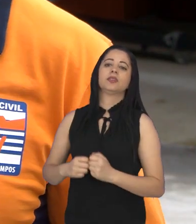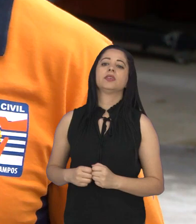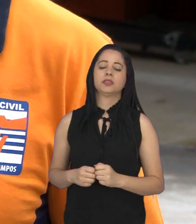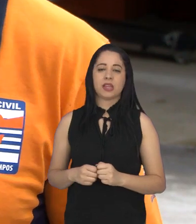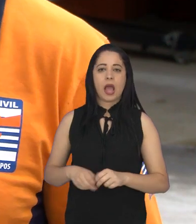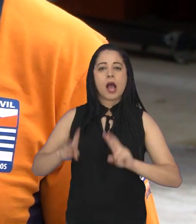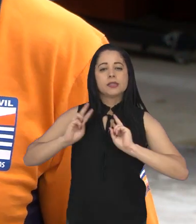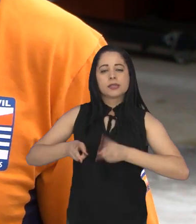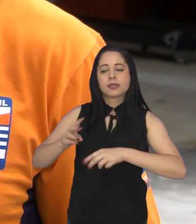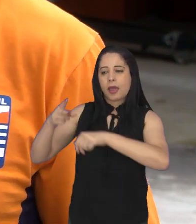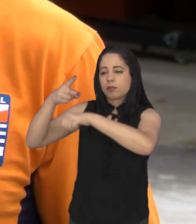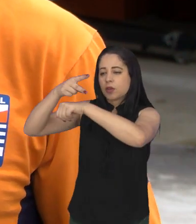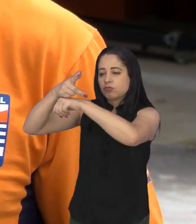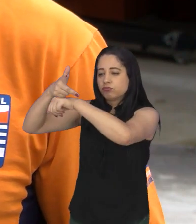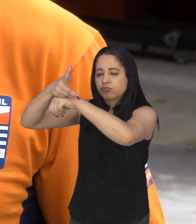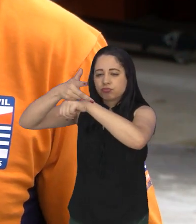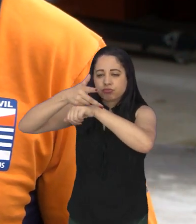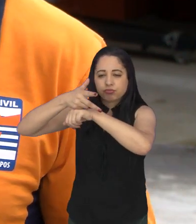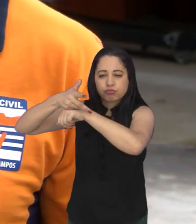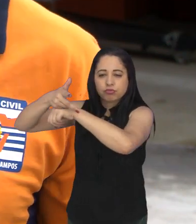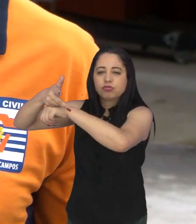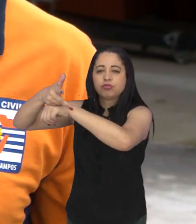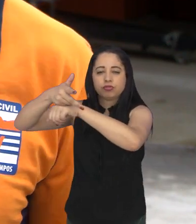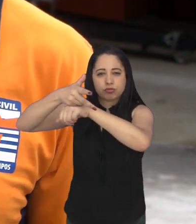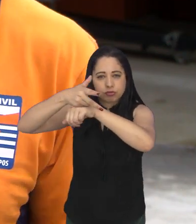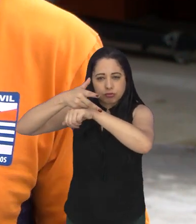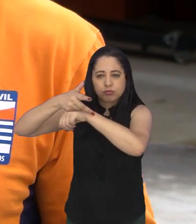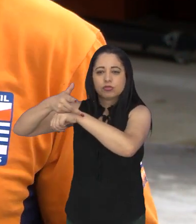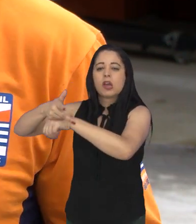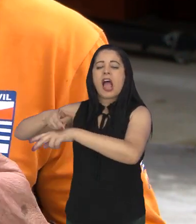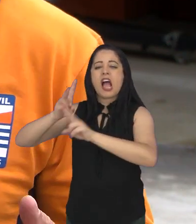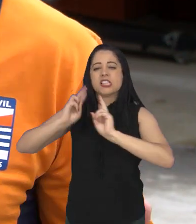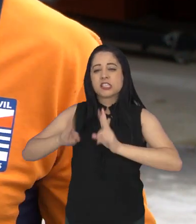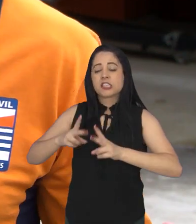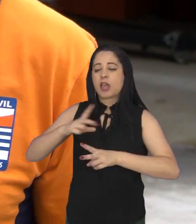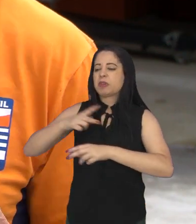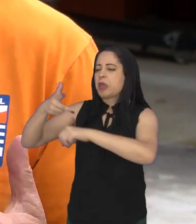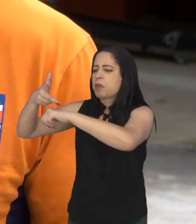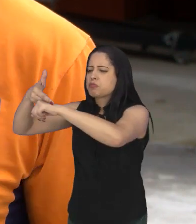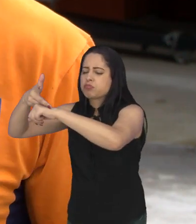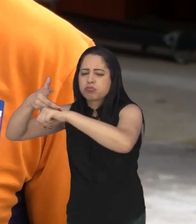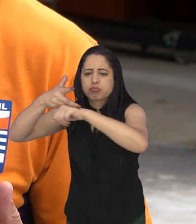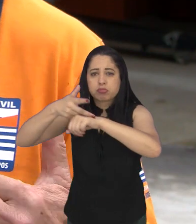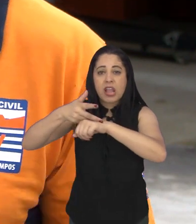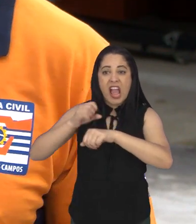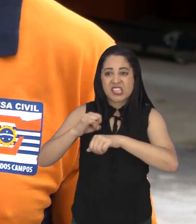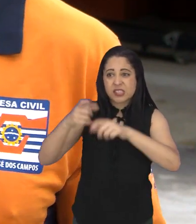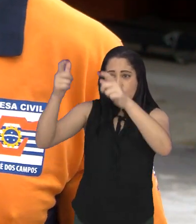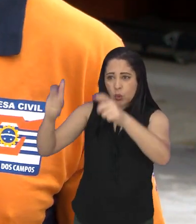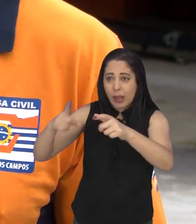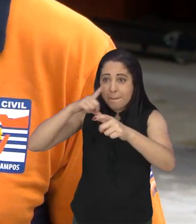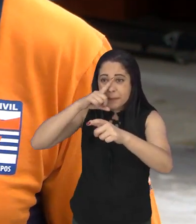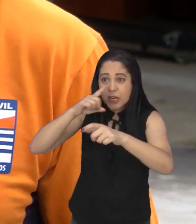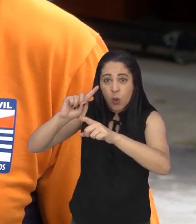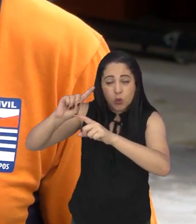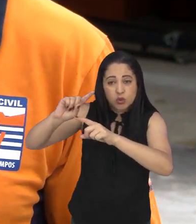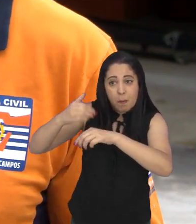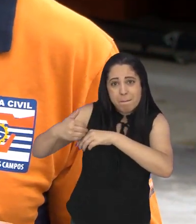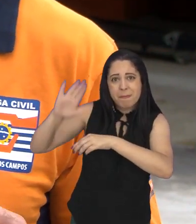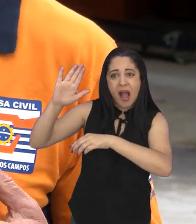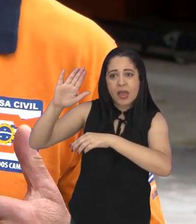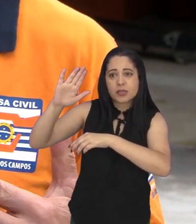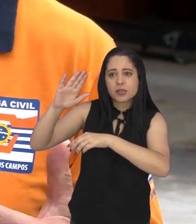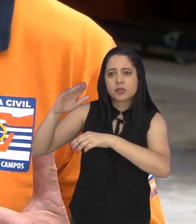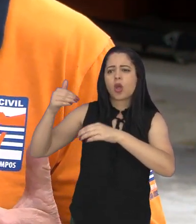no nosso índice pluviométrico do município. Então, hoje nós temos os pluviômetros distribuídos em vários pontos da cidade, principalmente os pontos mais críticos,